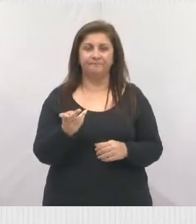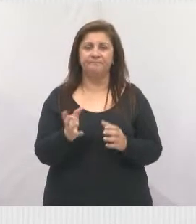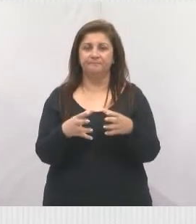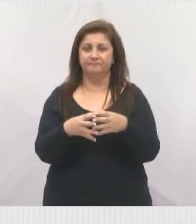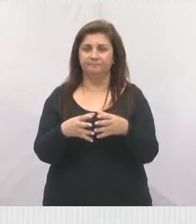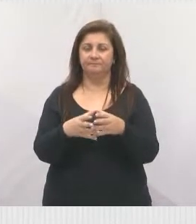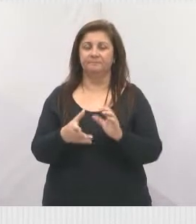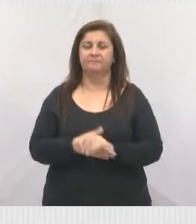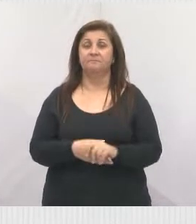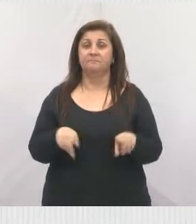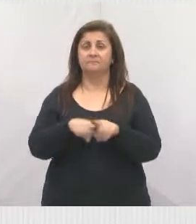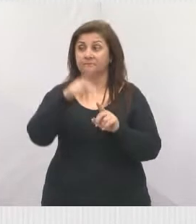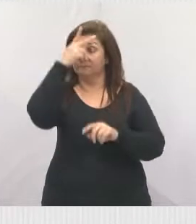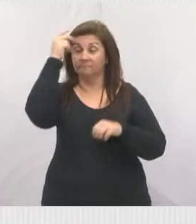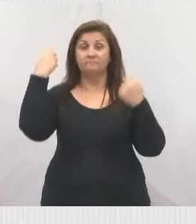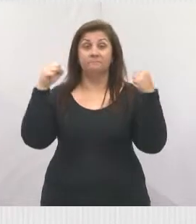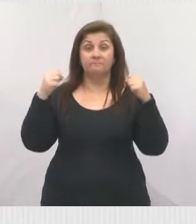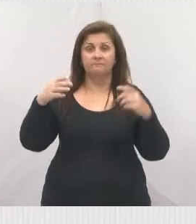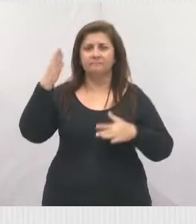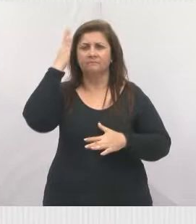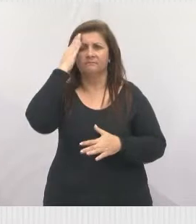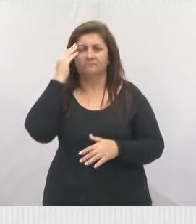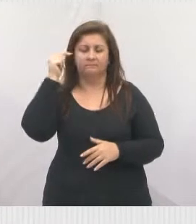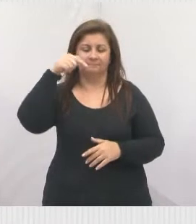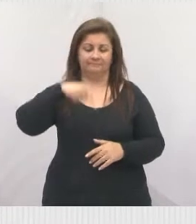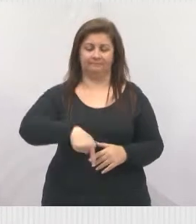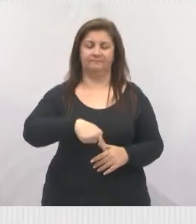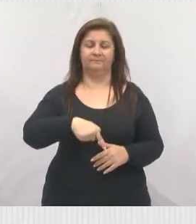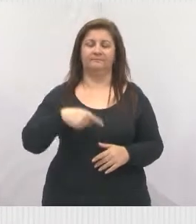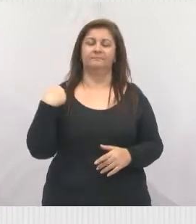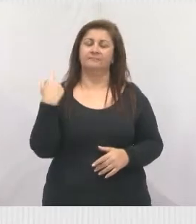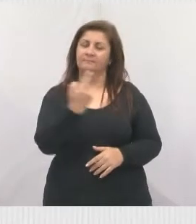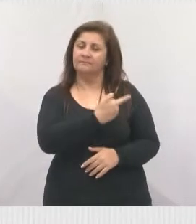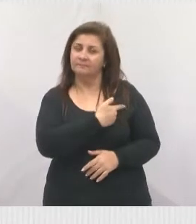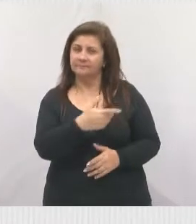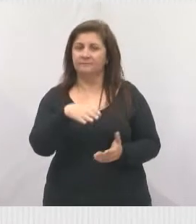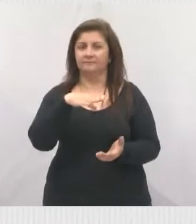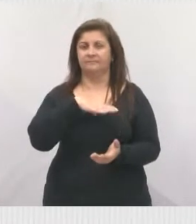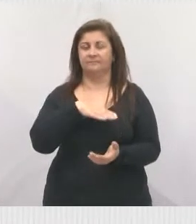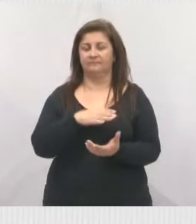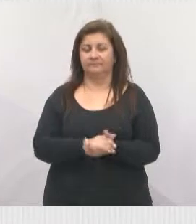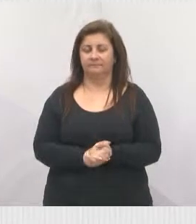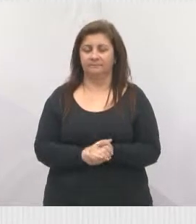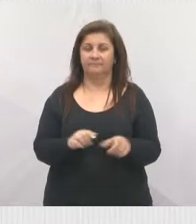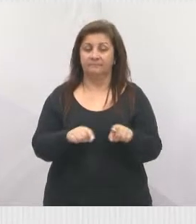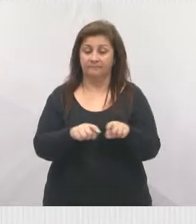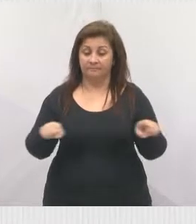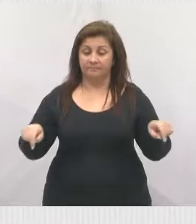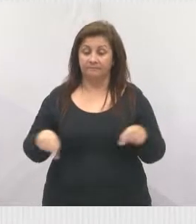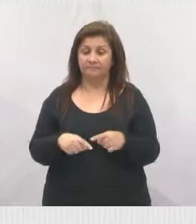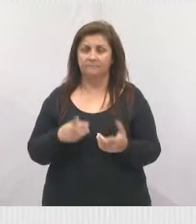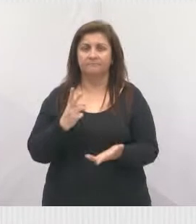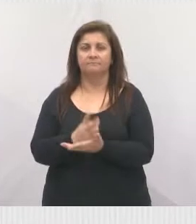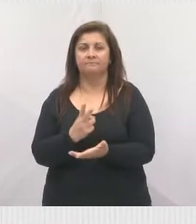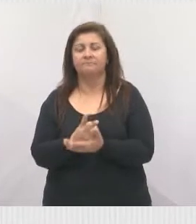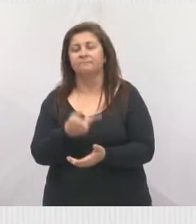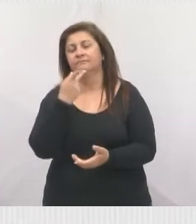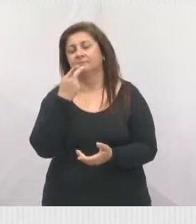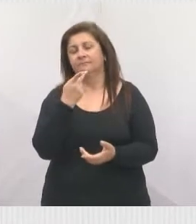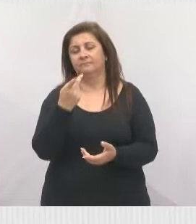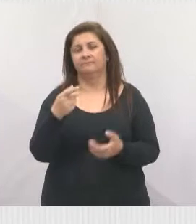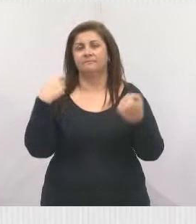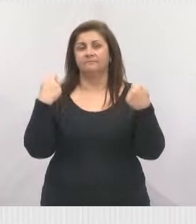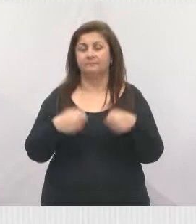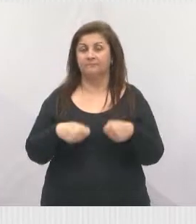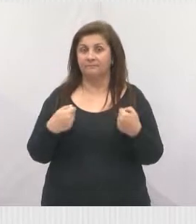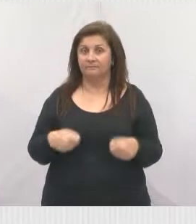né, e dos atletas sabendo que está jogando aqui na nossa casa, que é Jacareí, num campo aonde a gente sempre discutiu e disse que esse